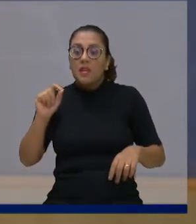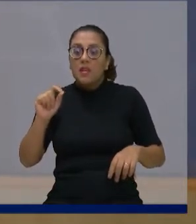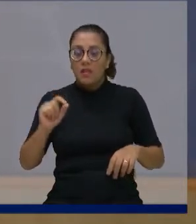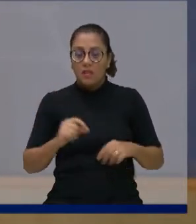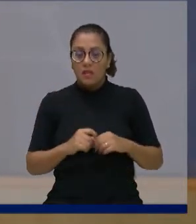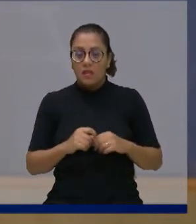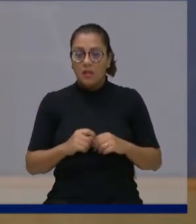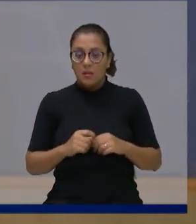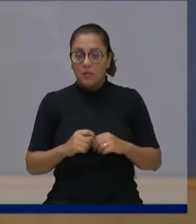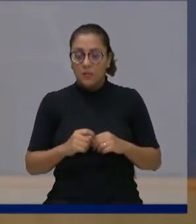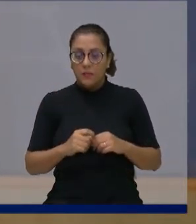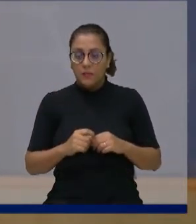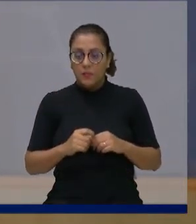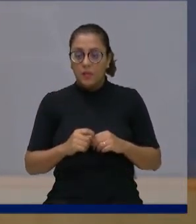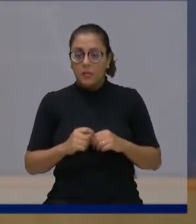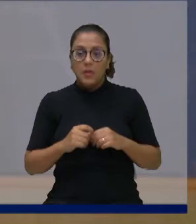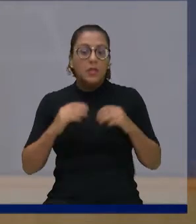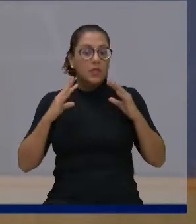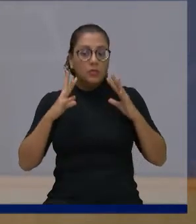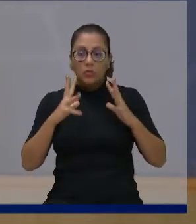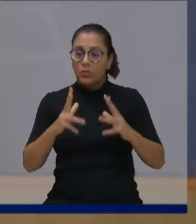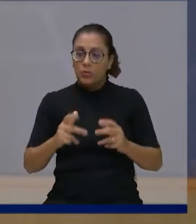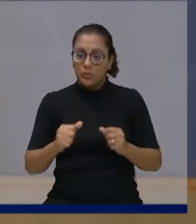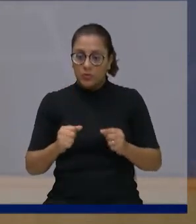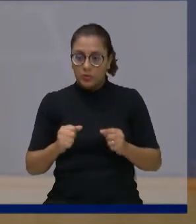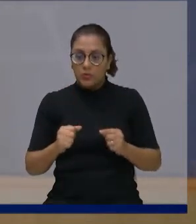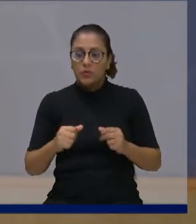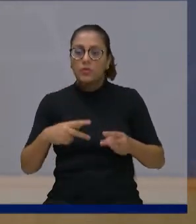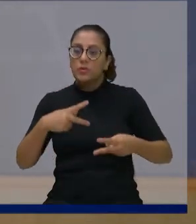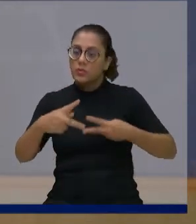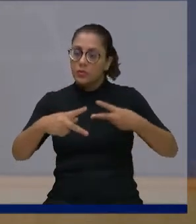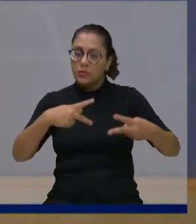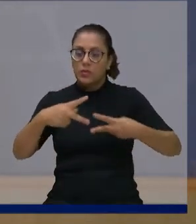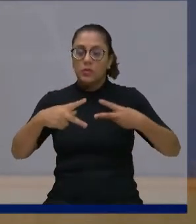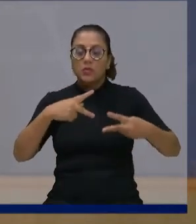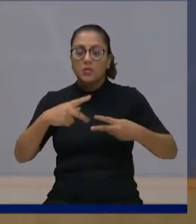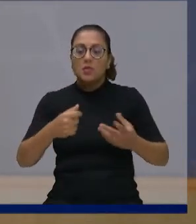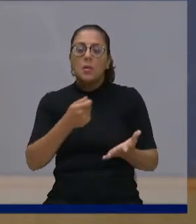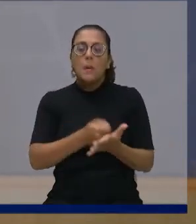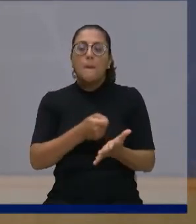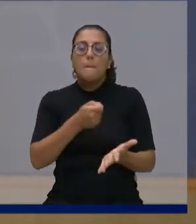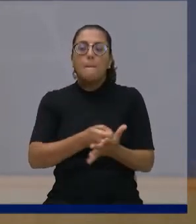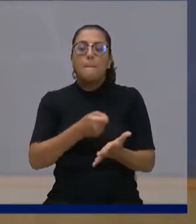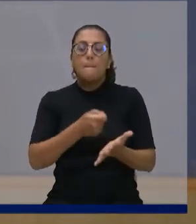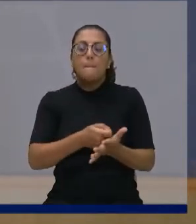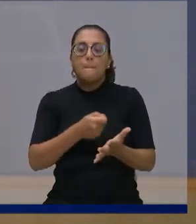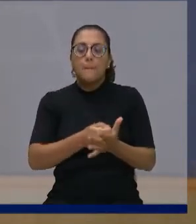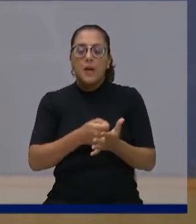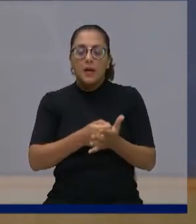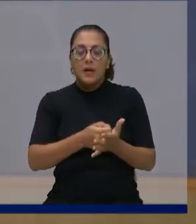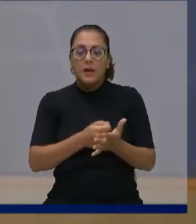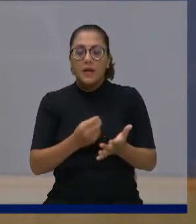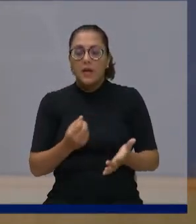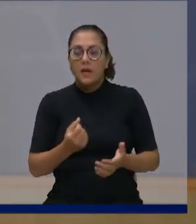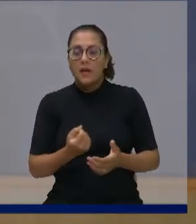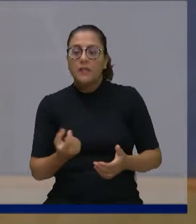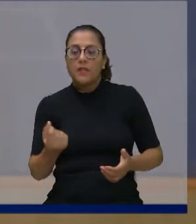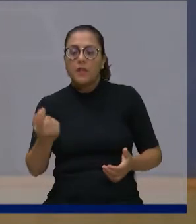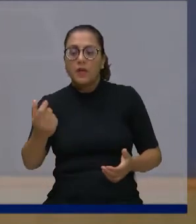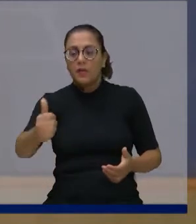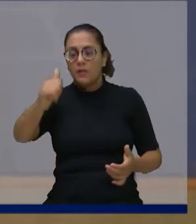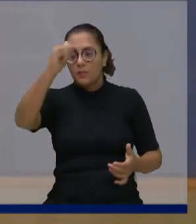para que o contribuinte joseense pagasse a conta dele em sua viagem para a Índia.